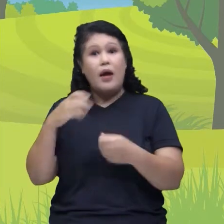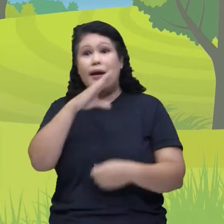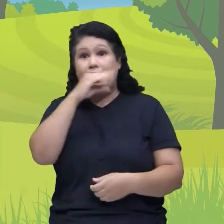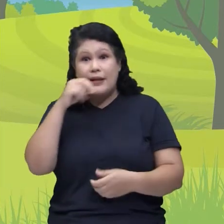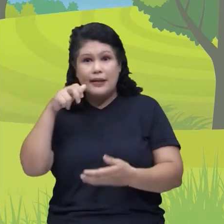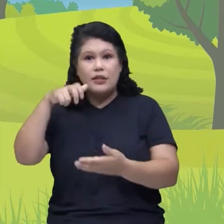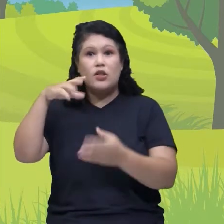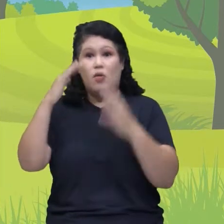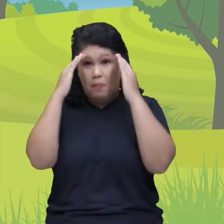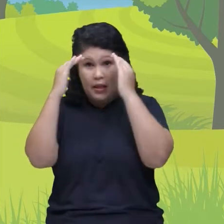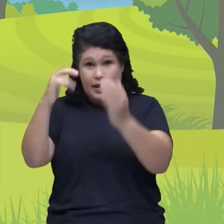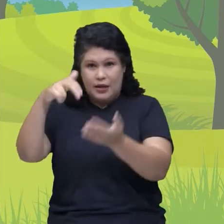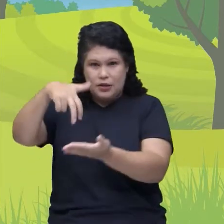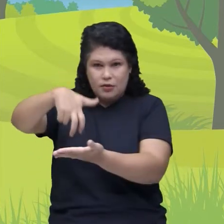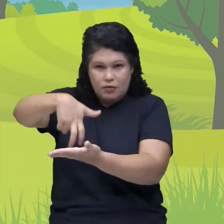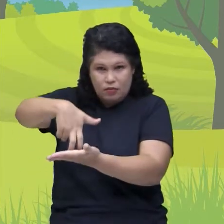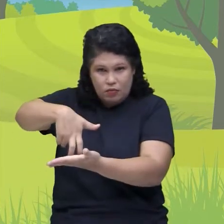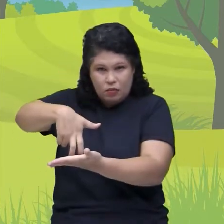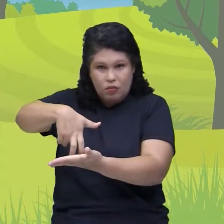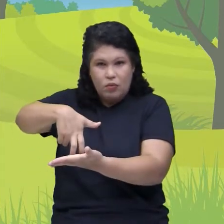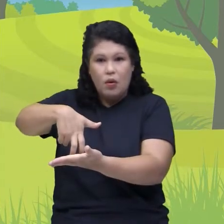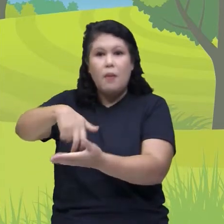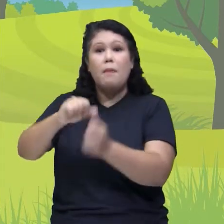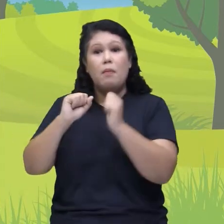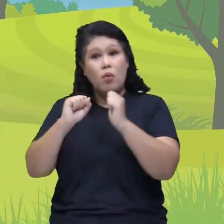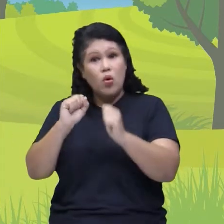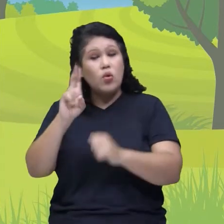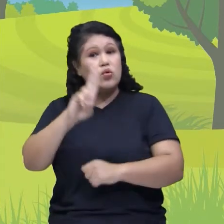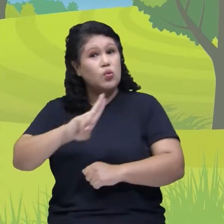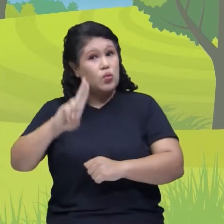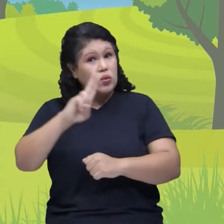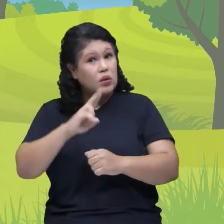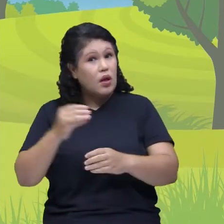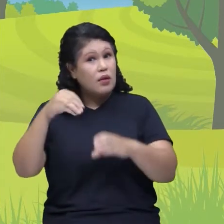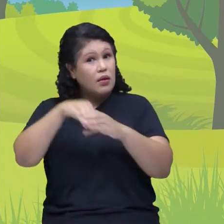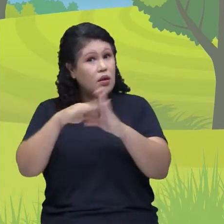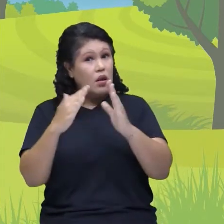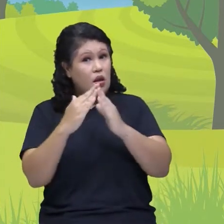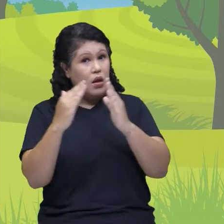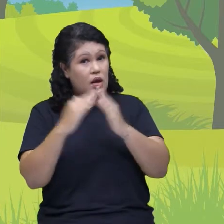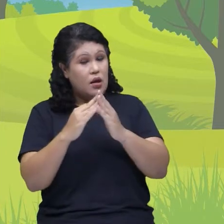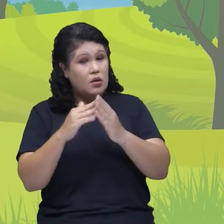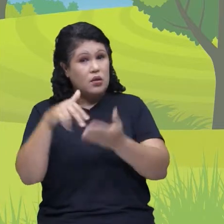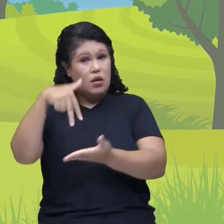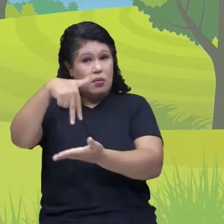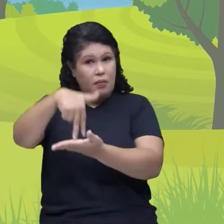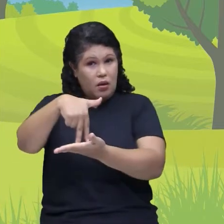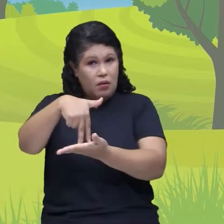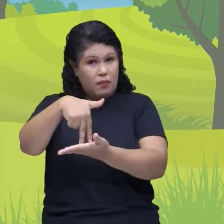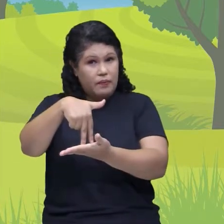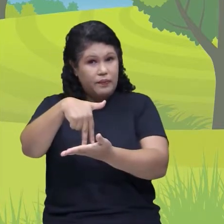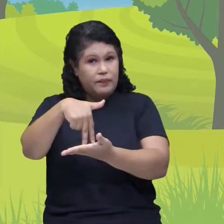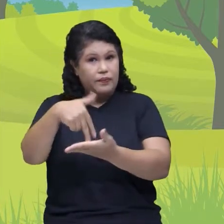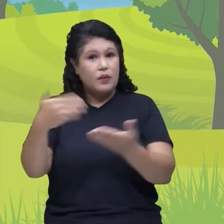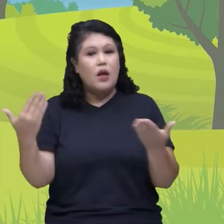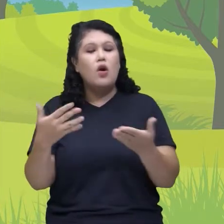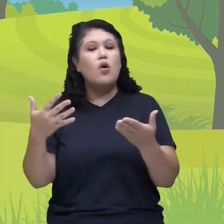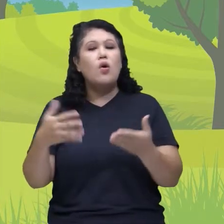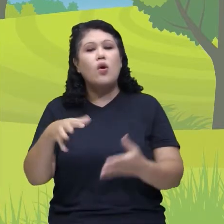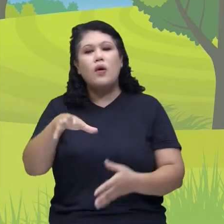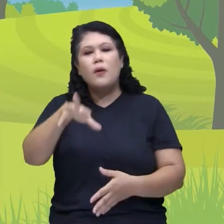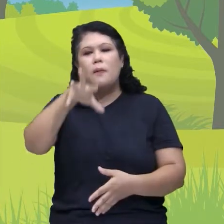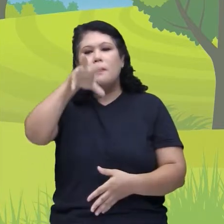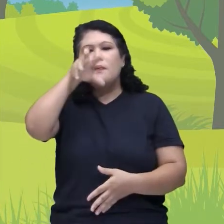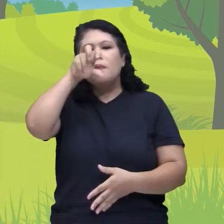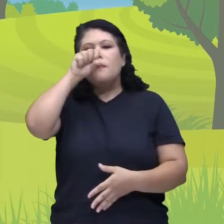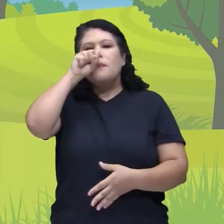posição de escuta. Pode usar isso aí, hein, mamãe? Já pode conversar com ele aí. De pé! Isso! Agora, respira. Como nós